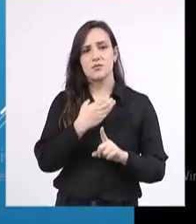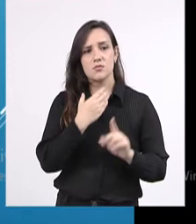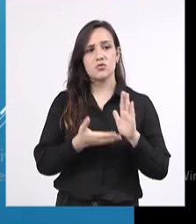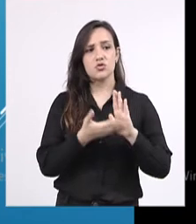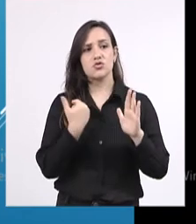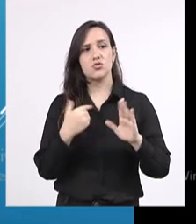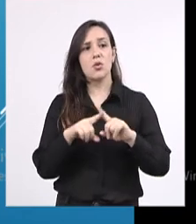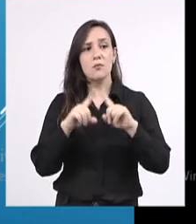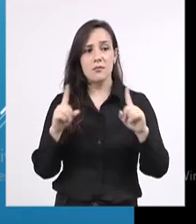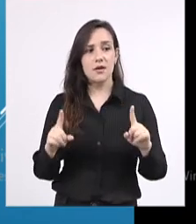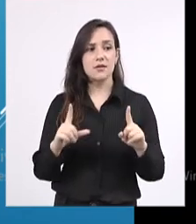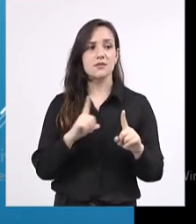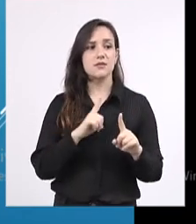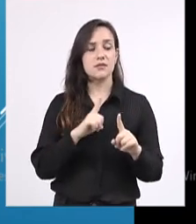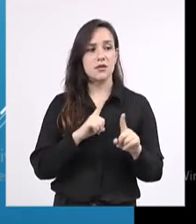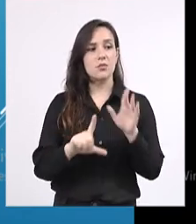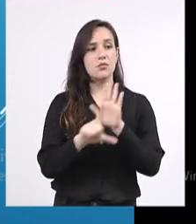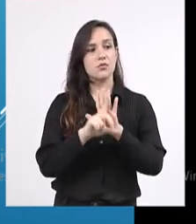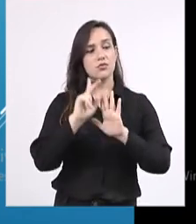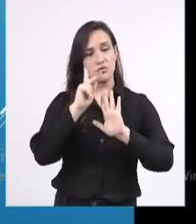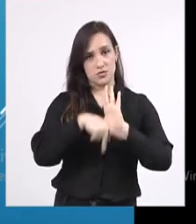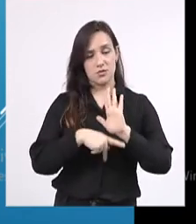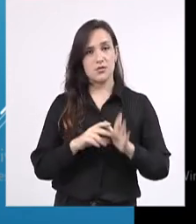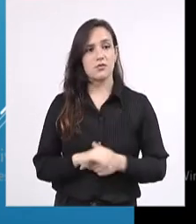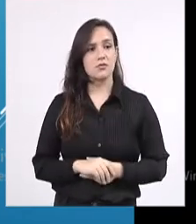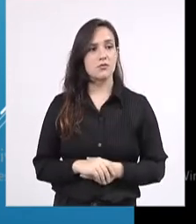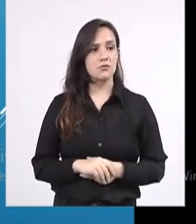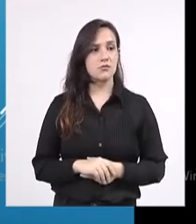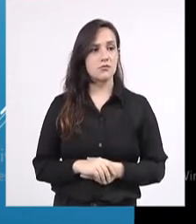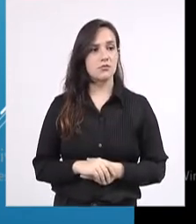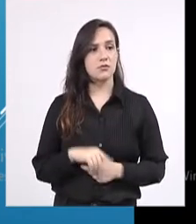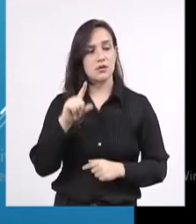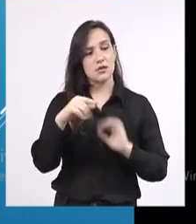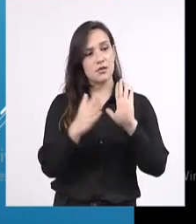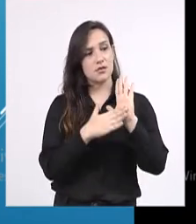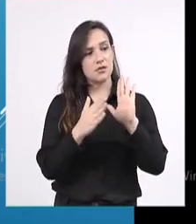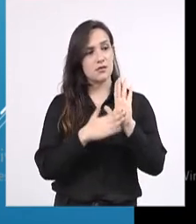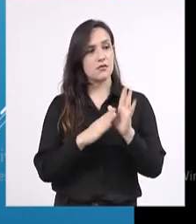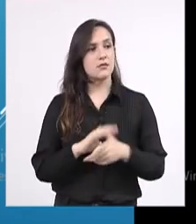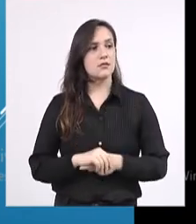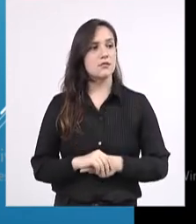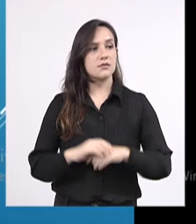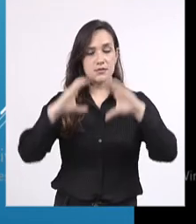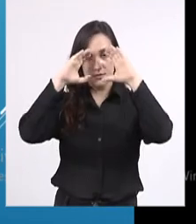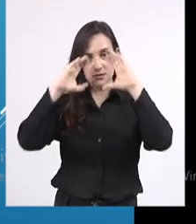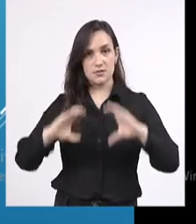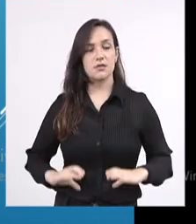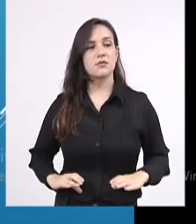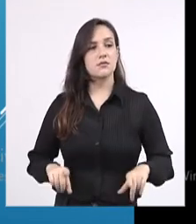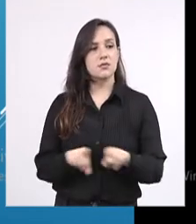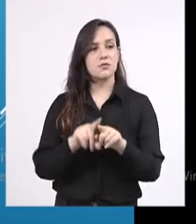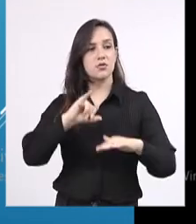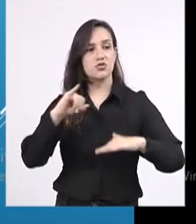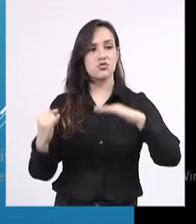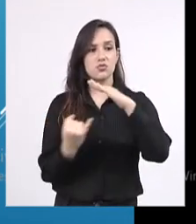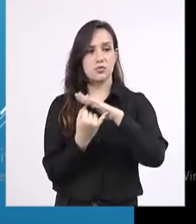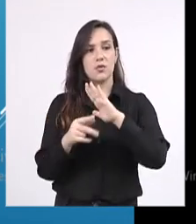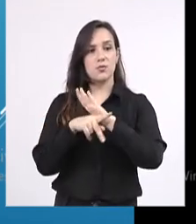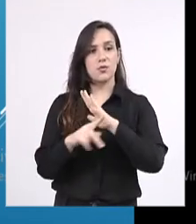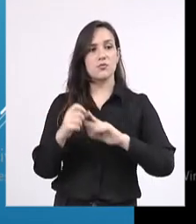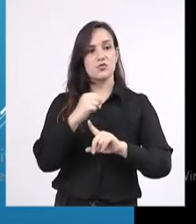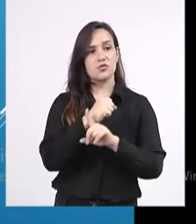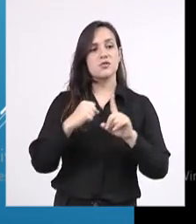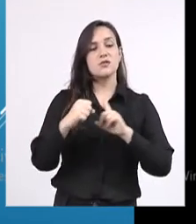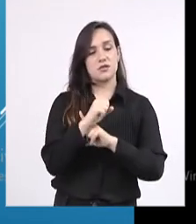mas existe um projeto tramitando, proposto por cidadãos e por entidades da sociedade civil,